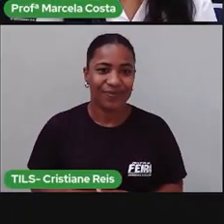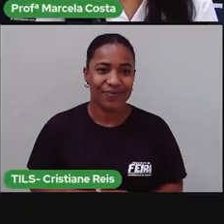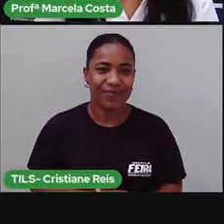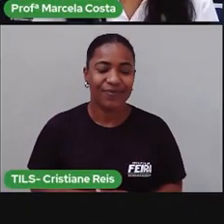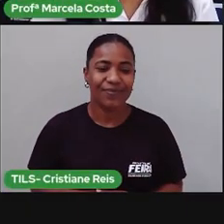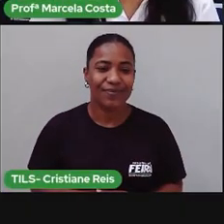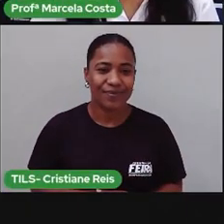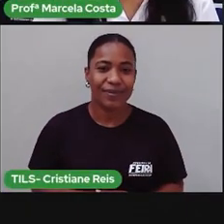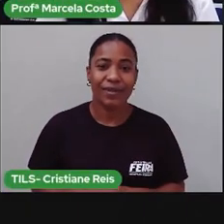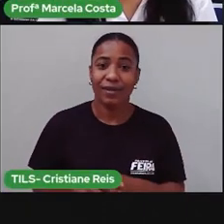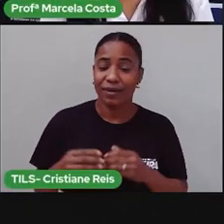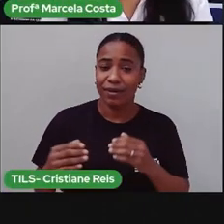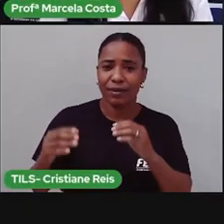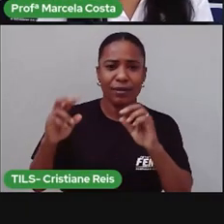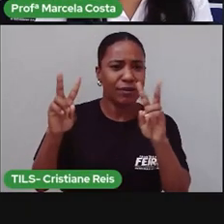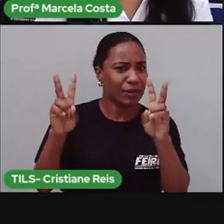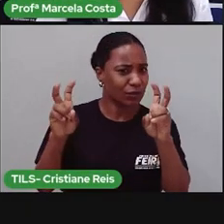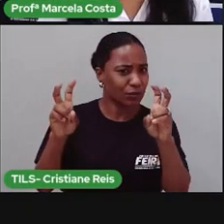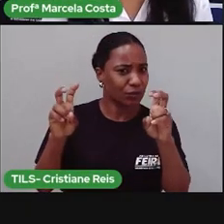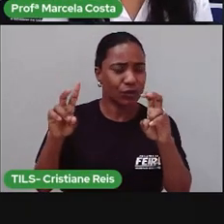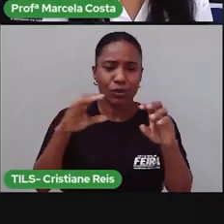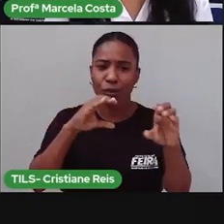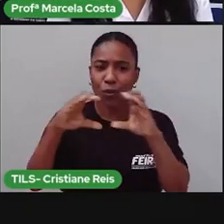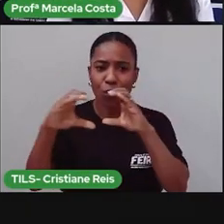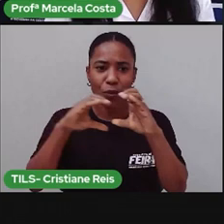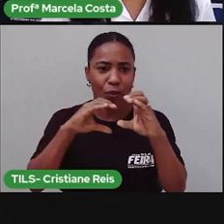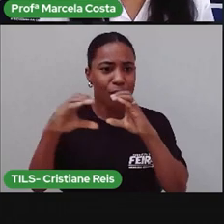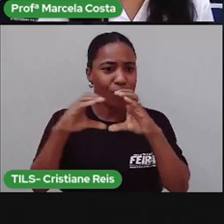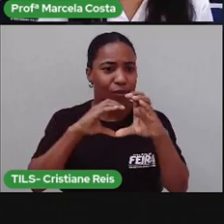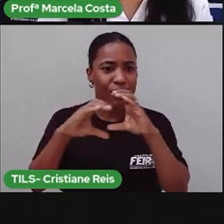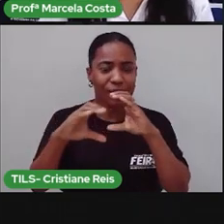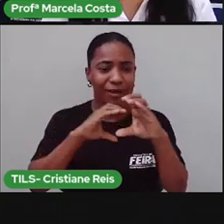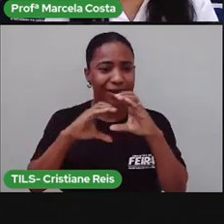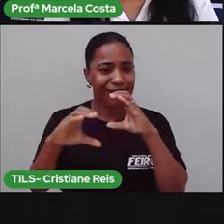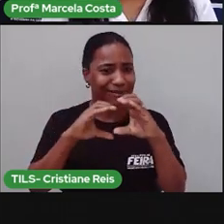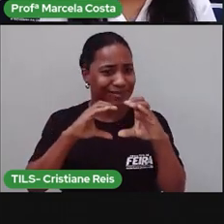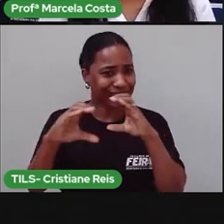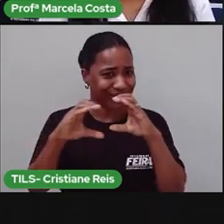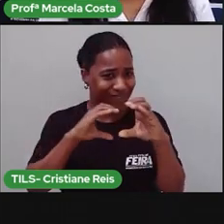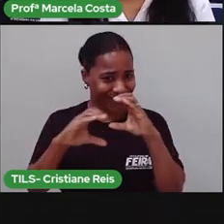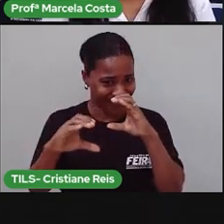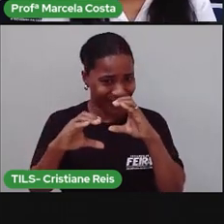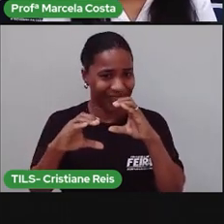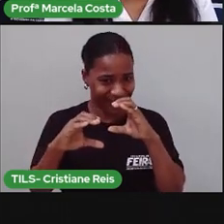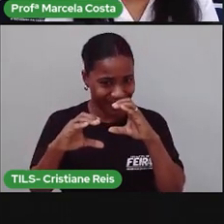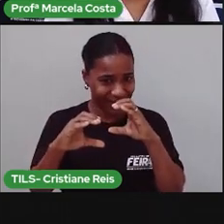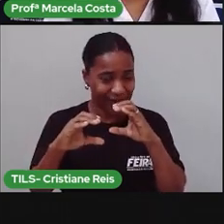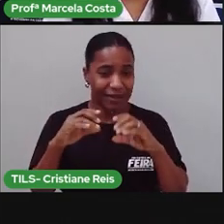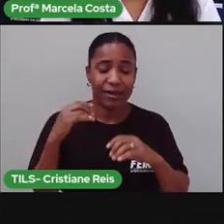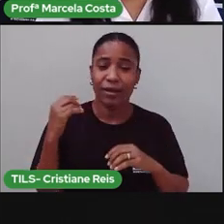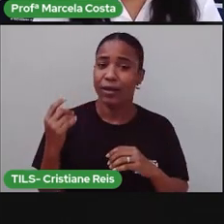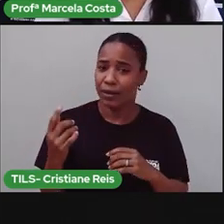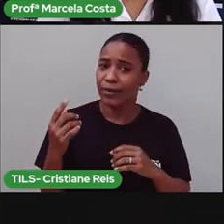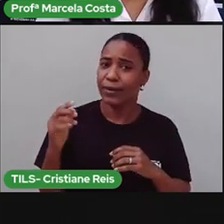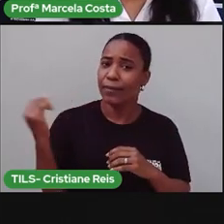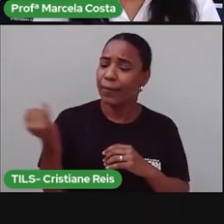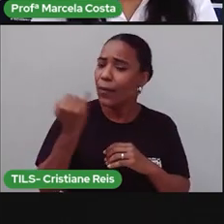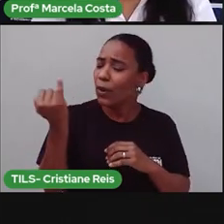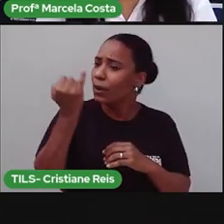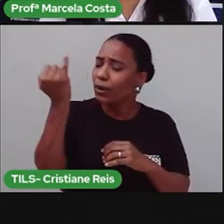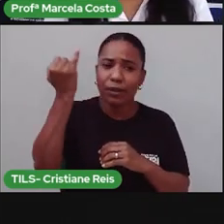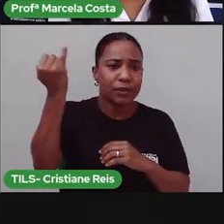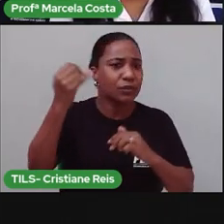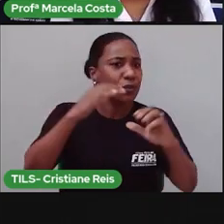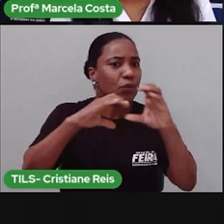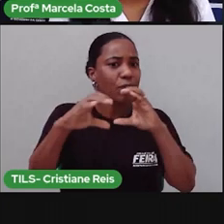Relacionado à comunicação, algo que a gente já vem trabalhando nas nossas aulas, a importância da comunicação. Então o tema